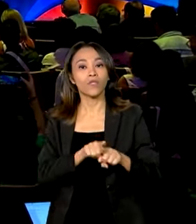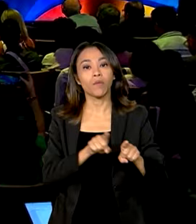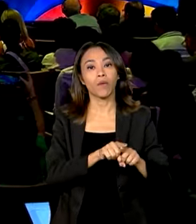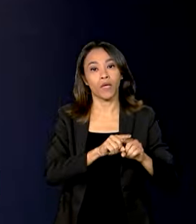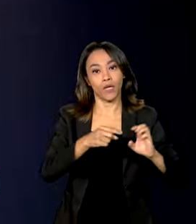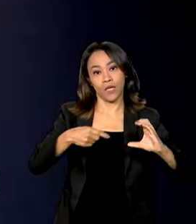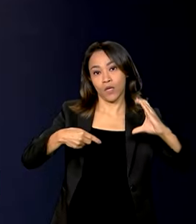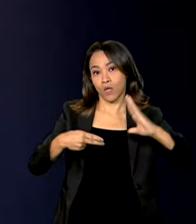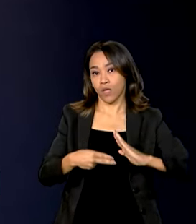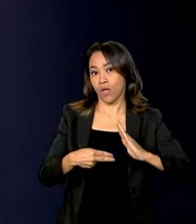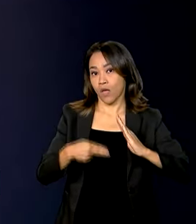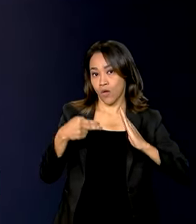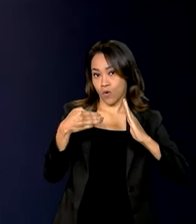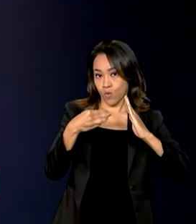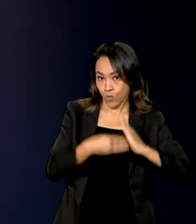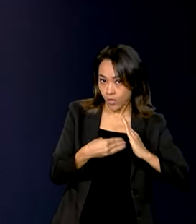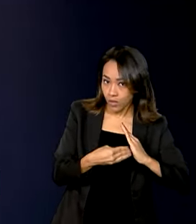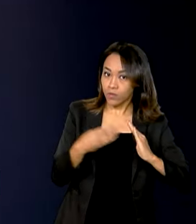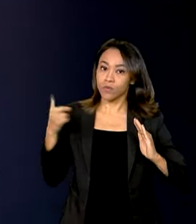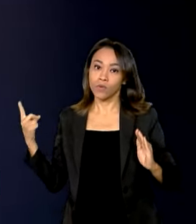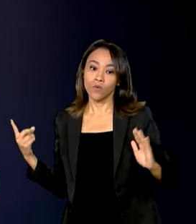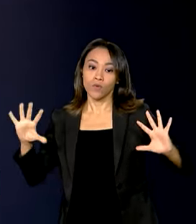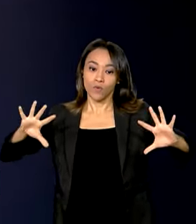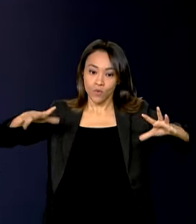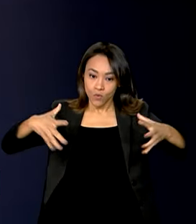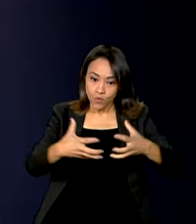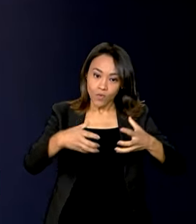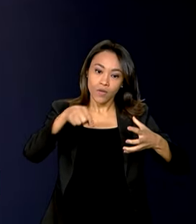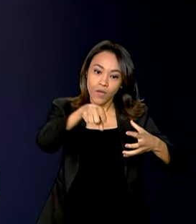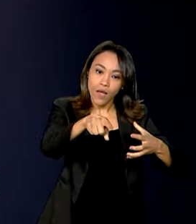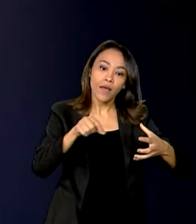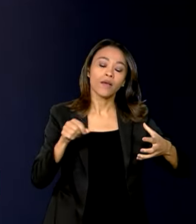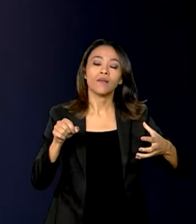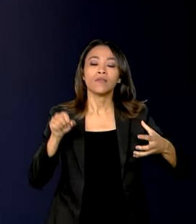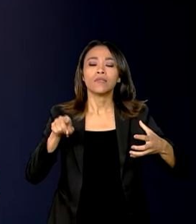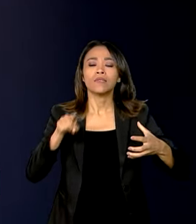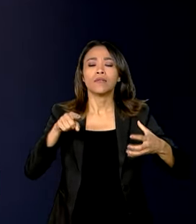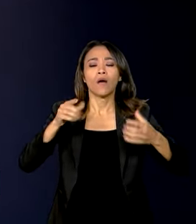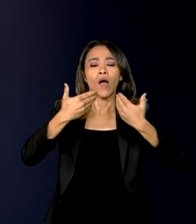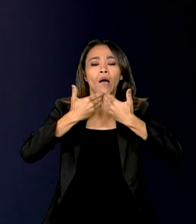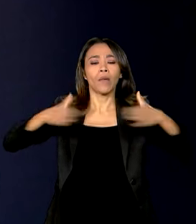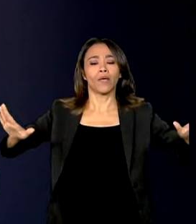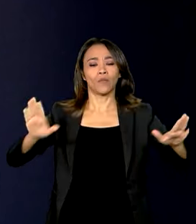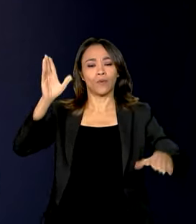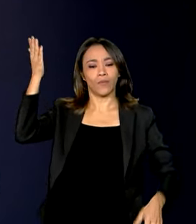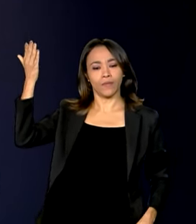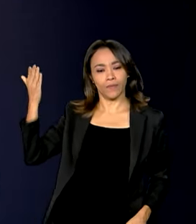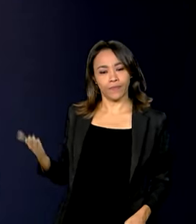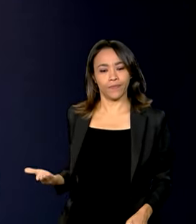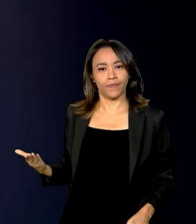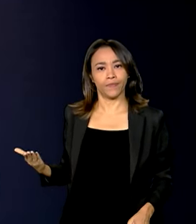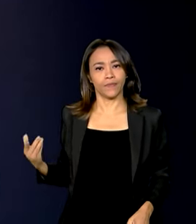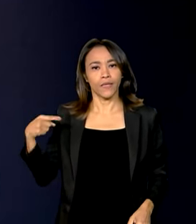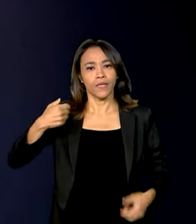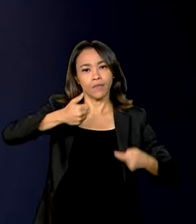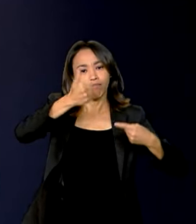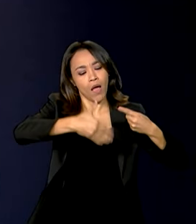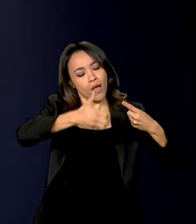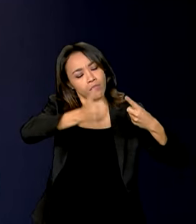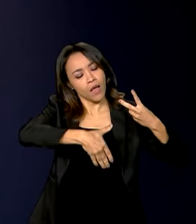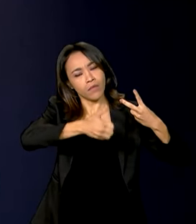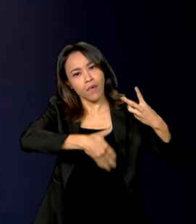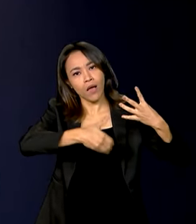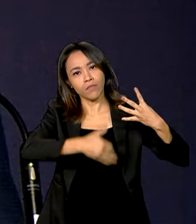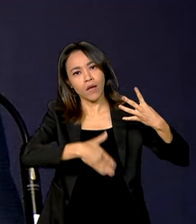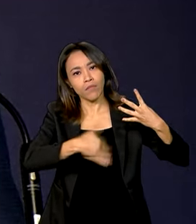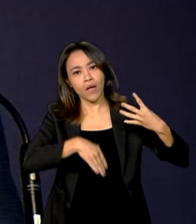da Presidência da República, Paulo Pimenta, fez a abertura oficial da conferência. Ele falou das ações do Brasil e